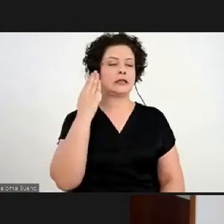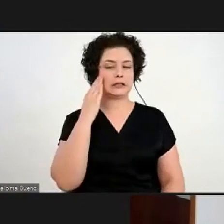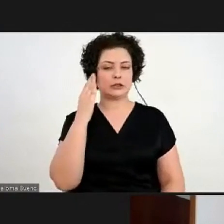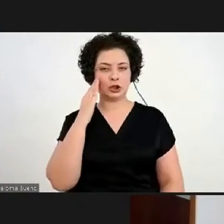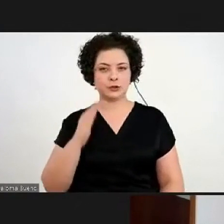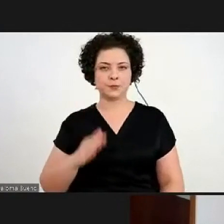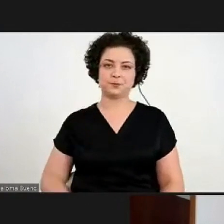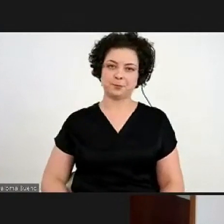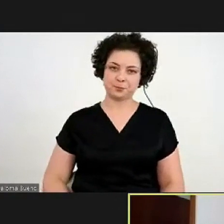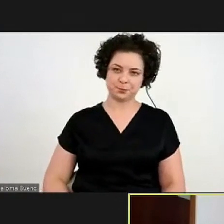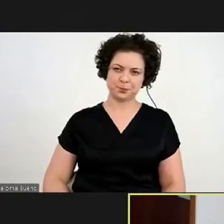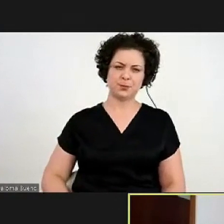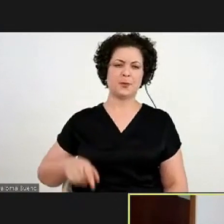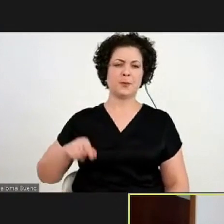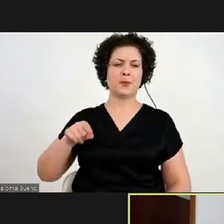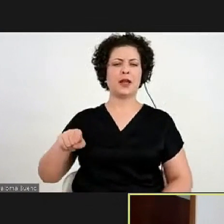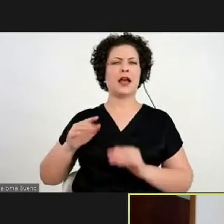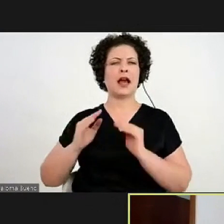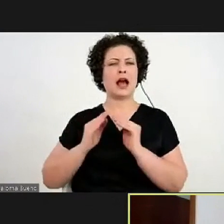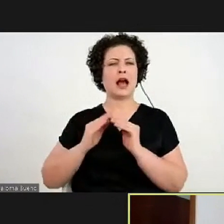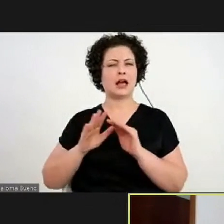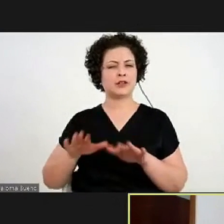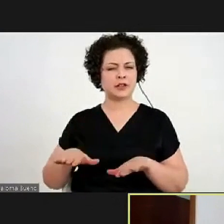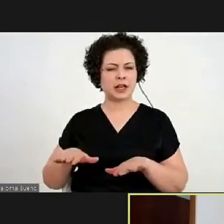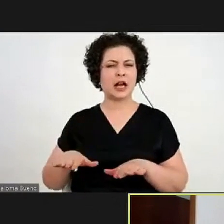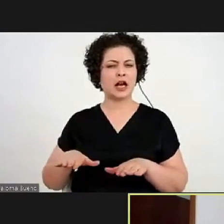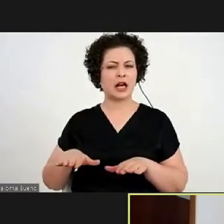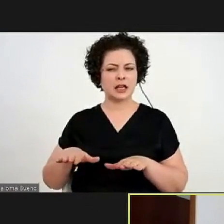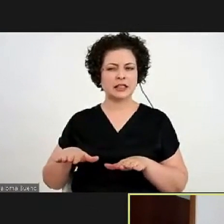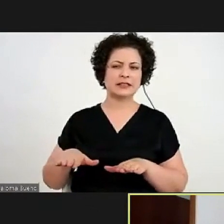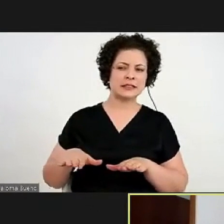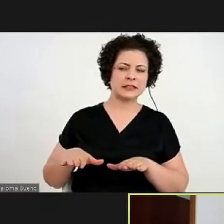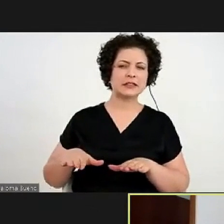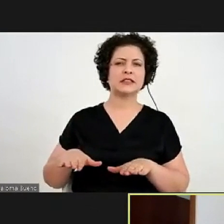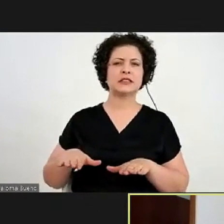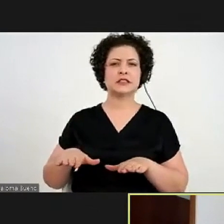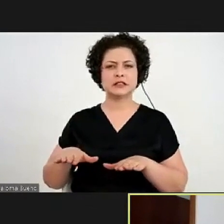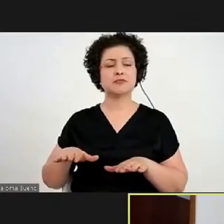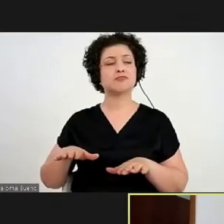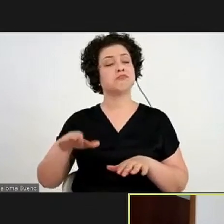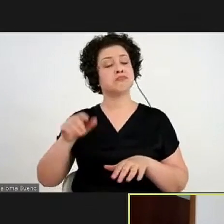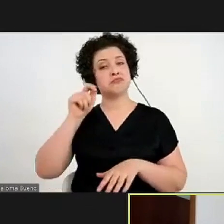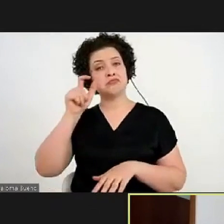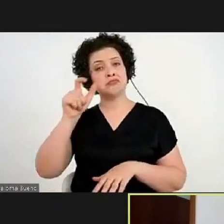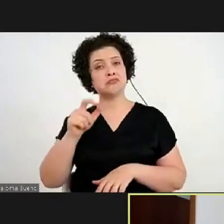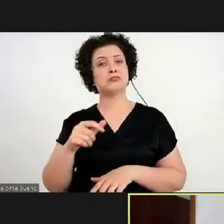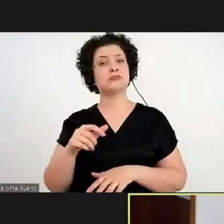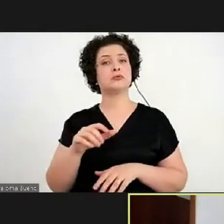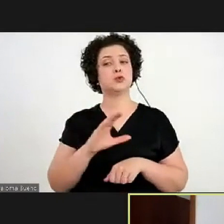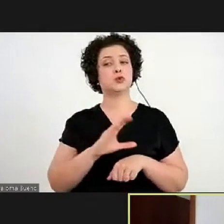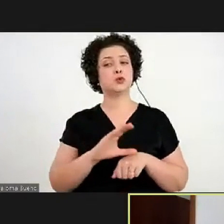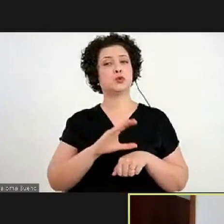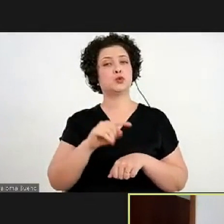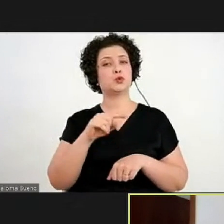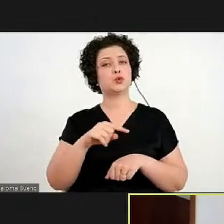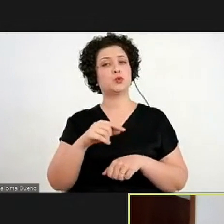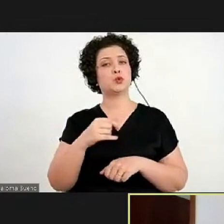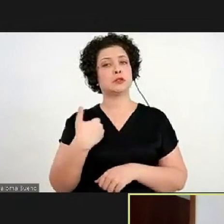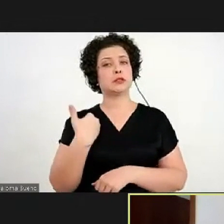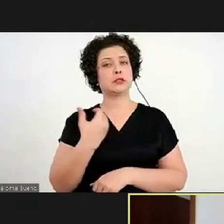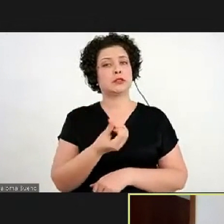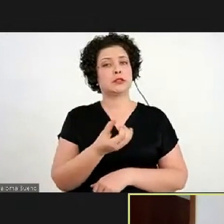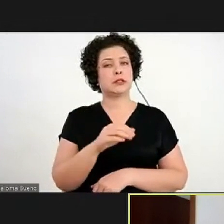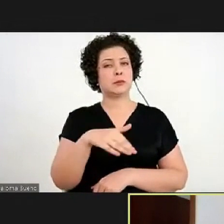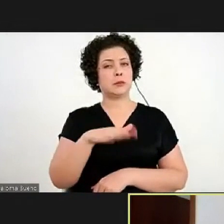isso de estar em casa, isso é bem interessante, no curso para terceira idade que presencial